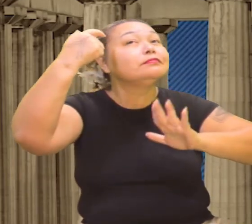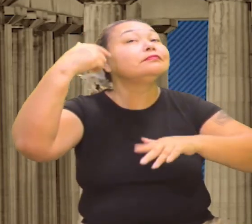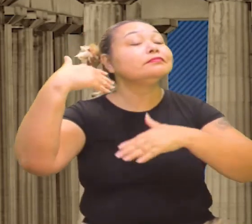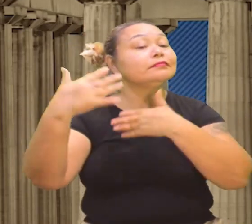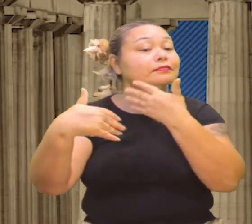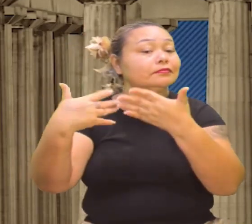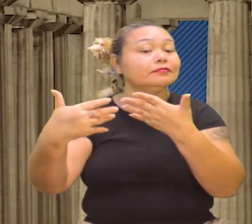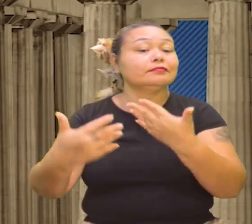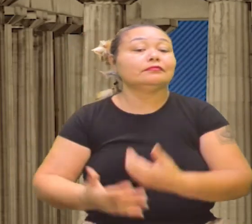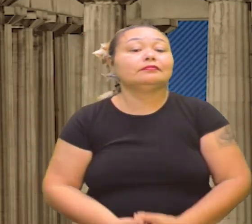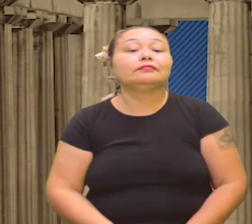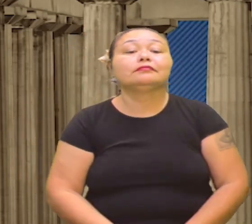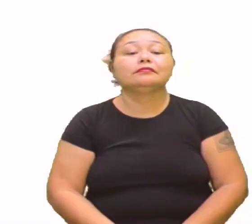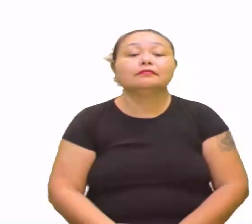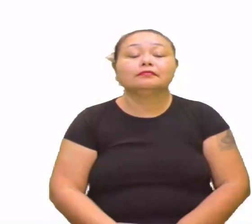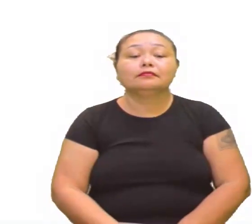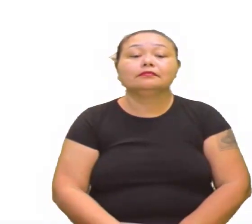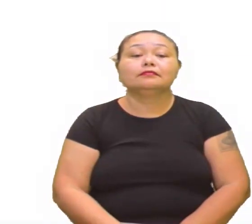Continuando, vamos lá.